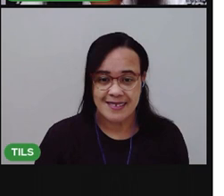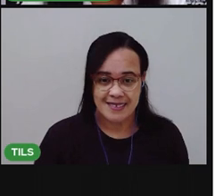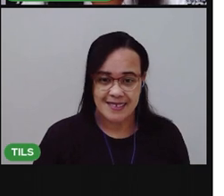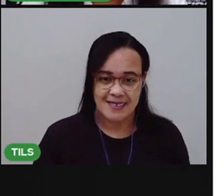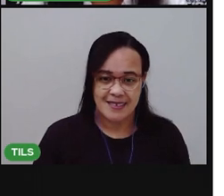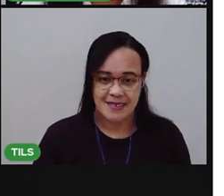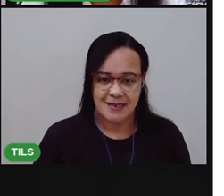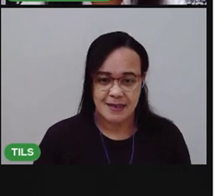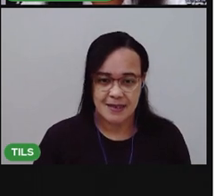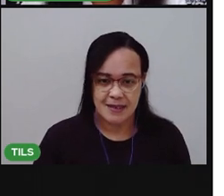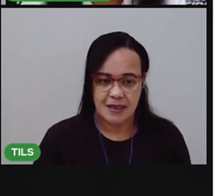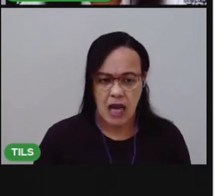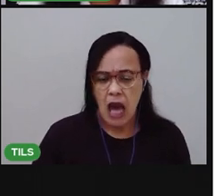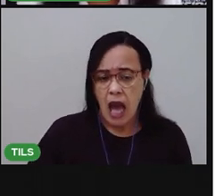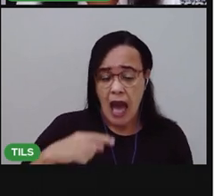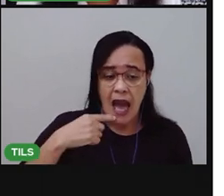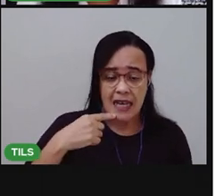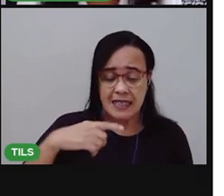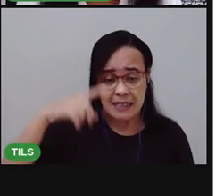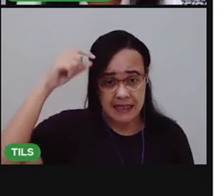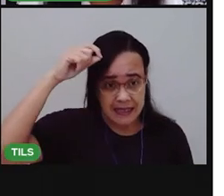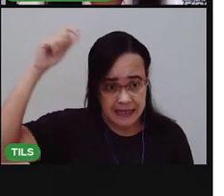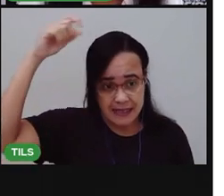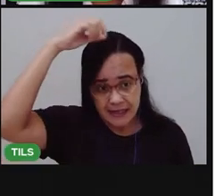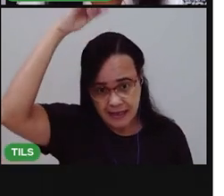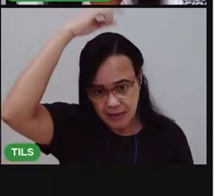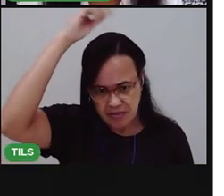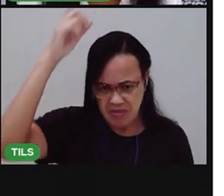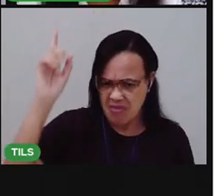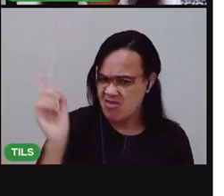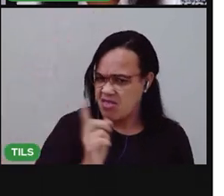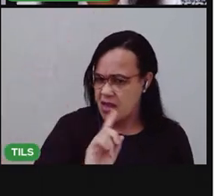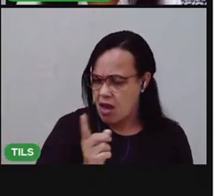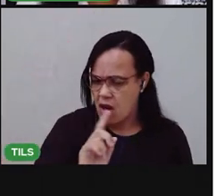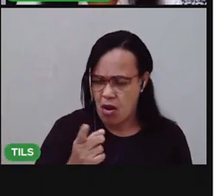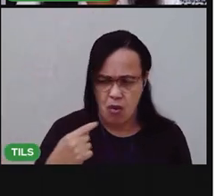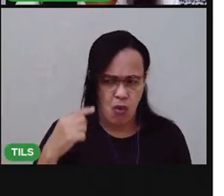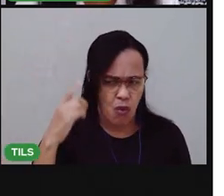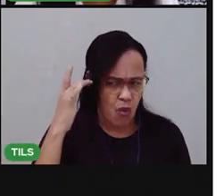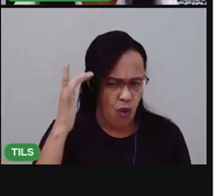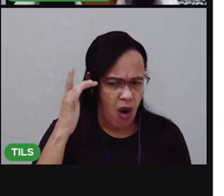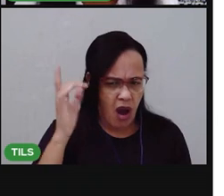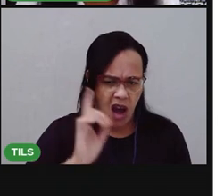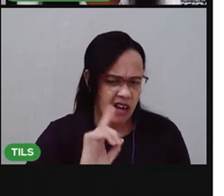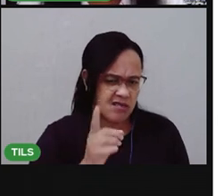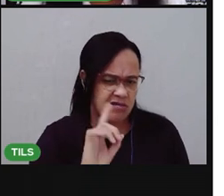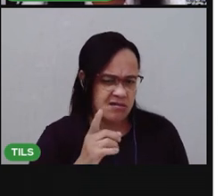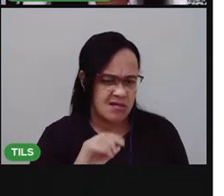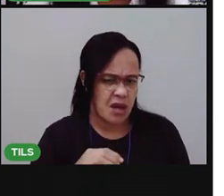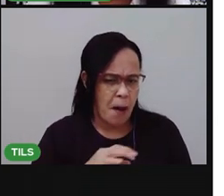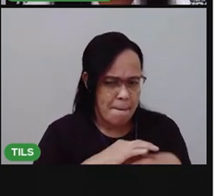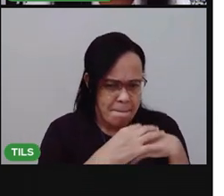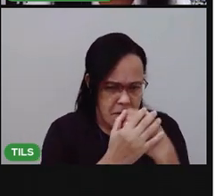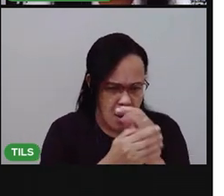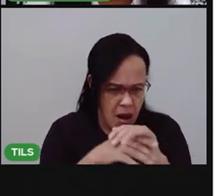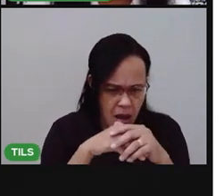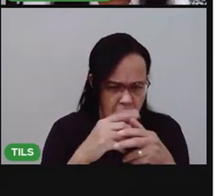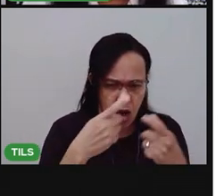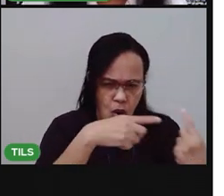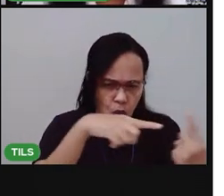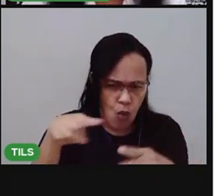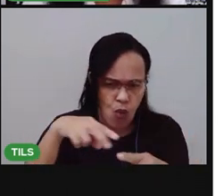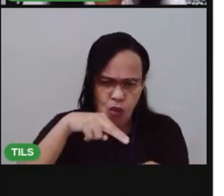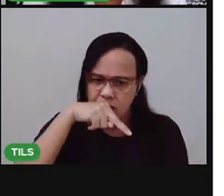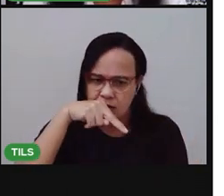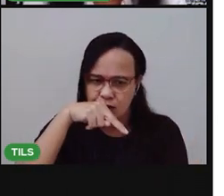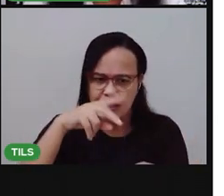aí, Cebolinha falou assim, não? Não, Cascão, eu acho que não. Eu acho que não é nenhum plano contra a Mônica, não.